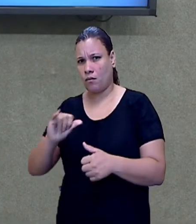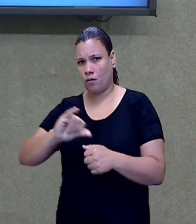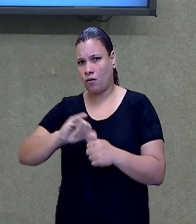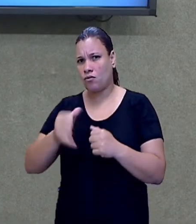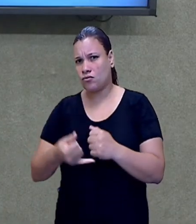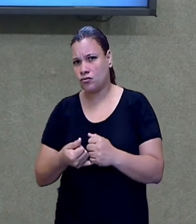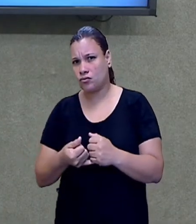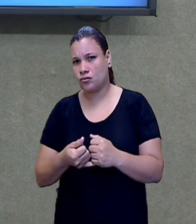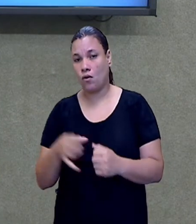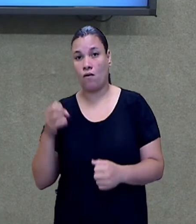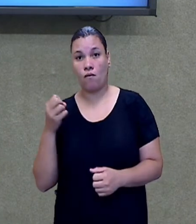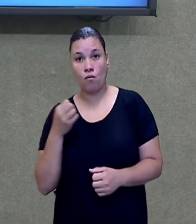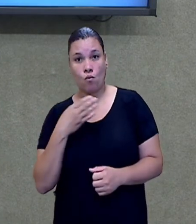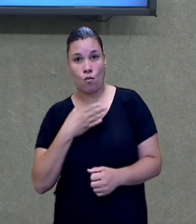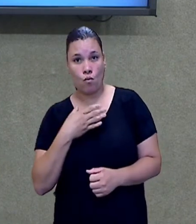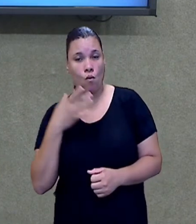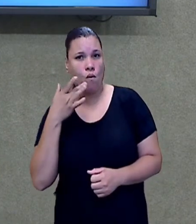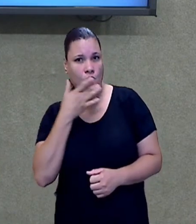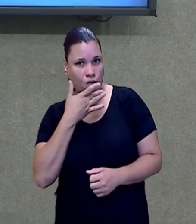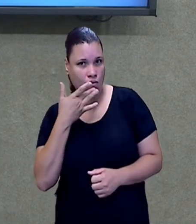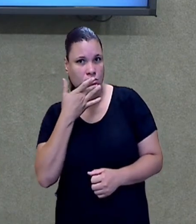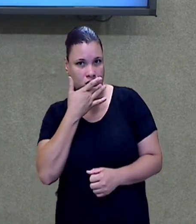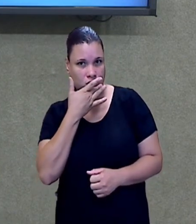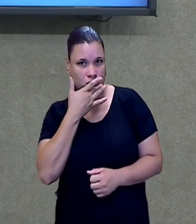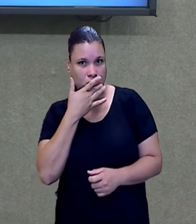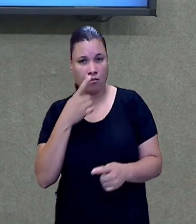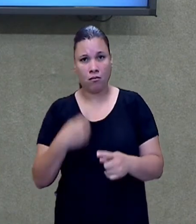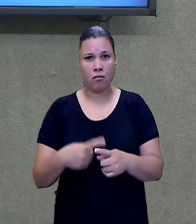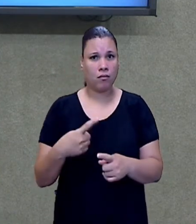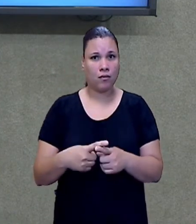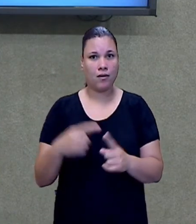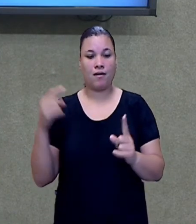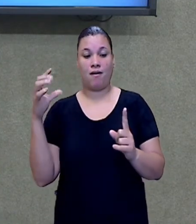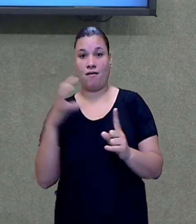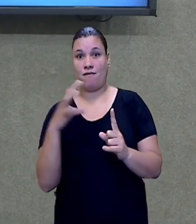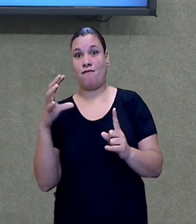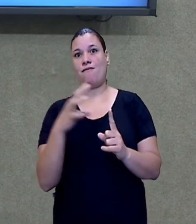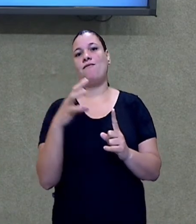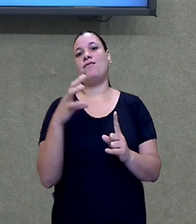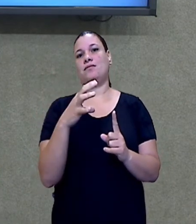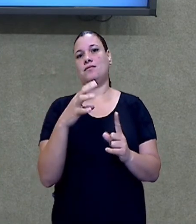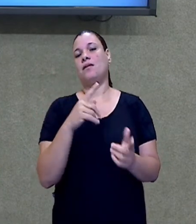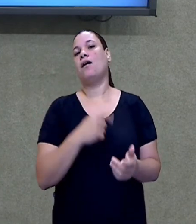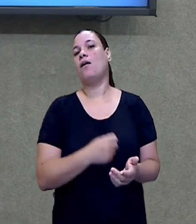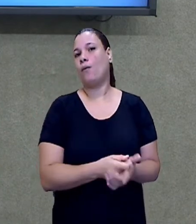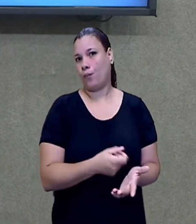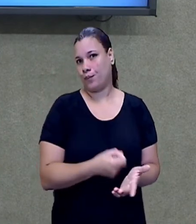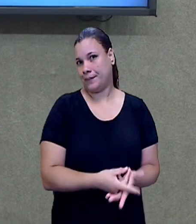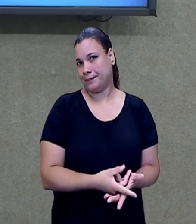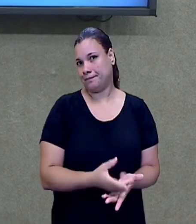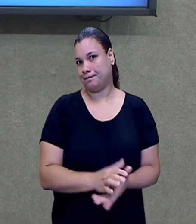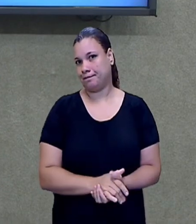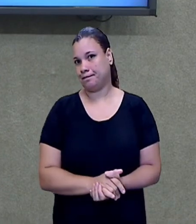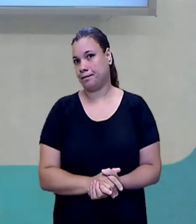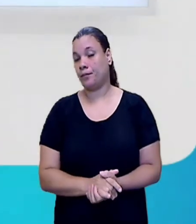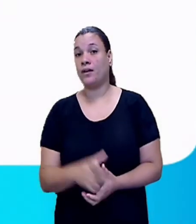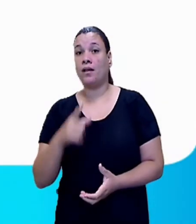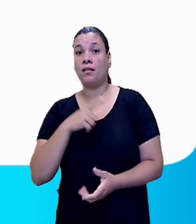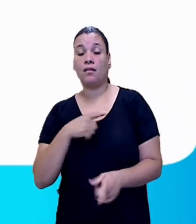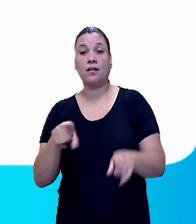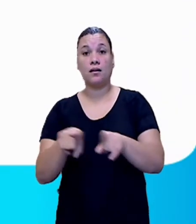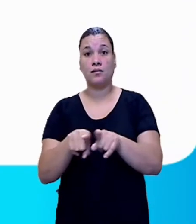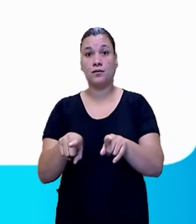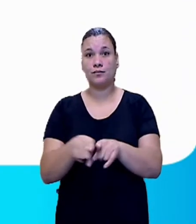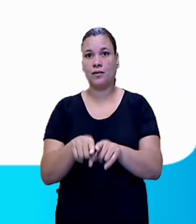delicioso, justamente como um recurso para influenciar. E temos também a identificação do produto ou